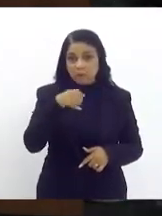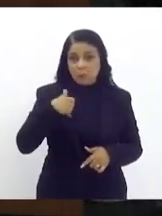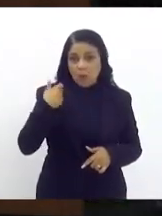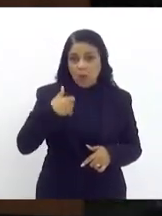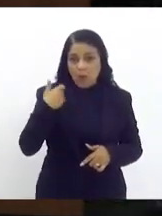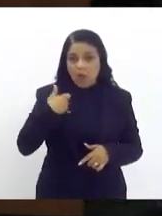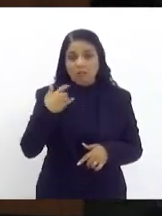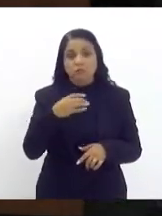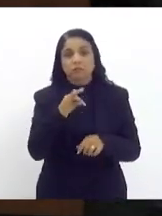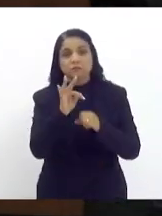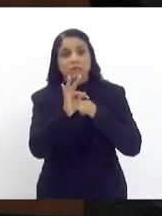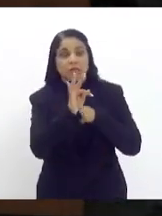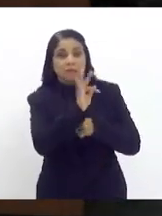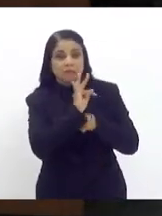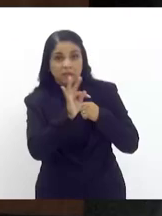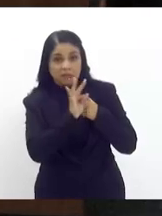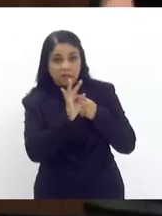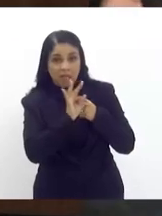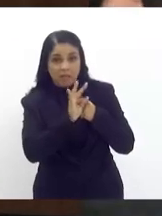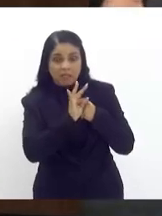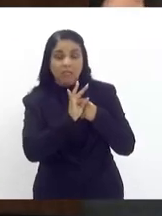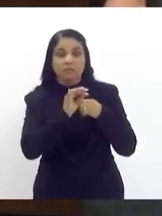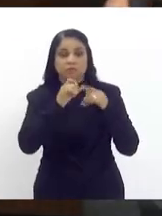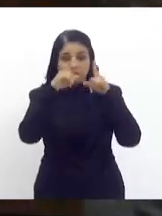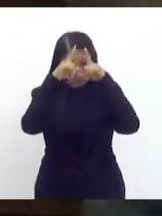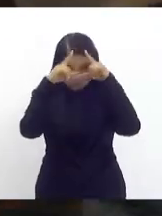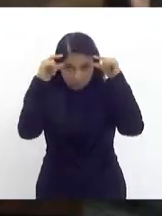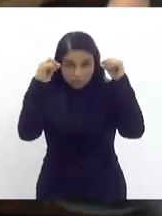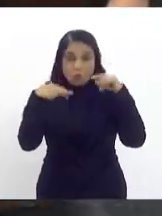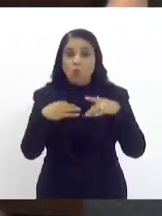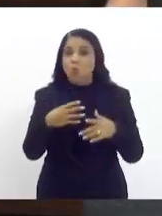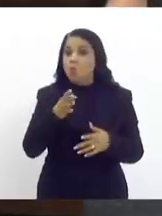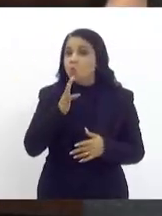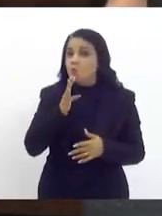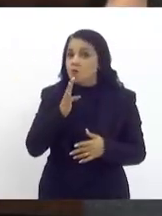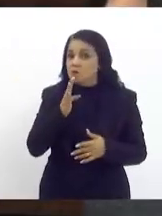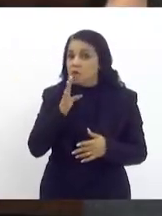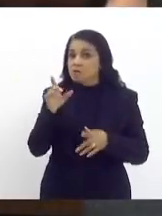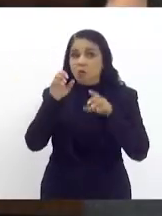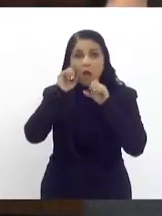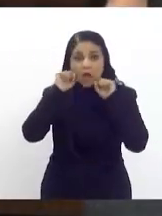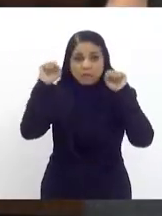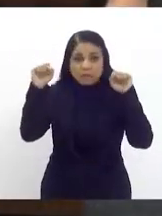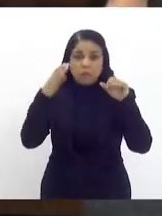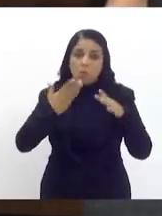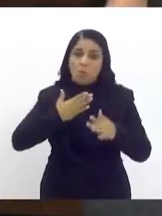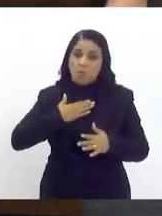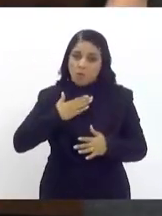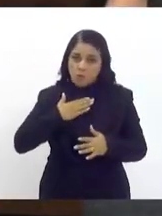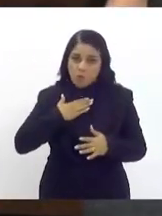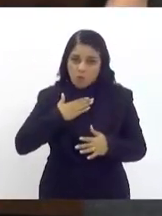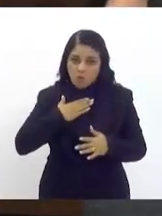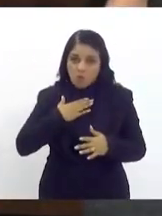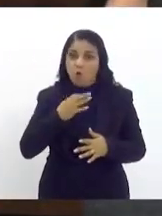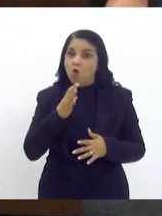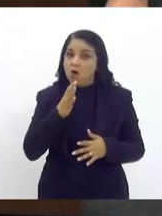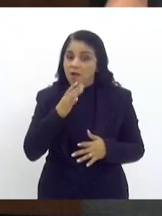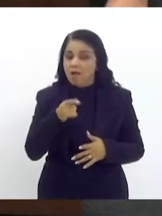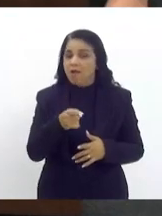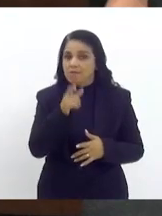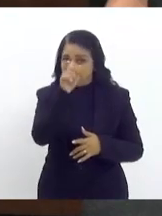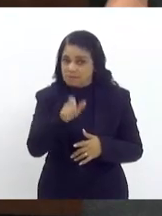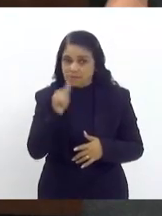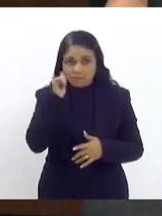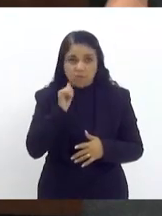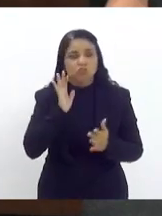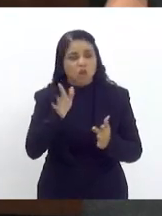enfermagem, é conhecida de um assessor meu, que já até falou, ele já entrou em contato